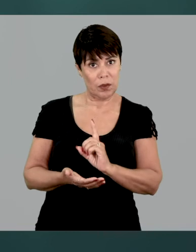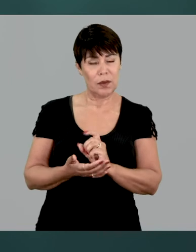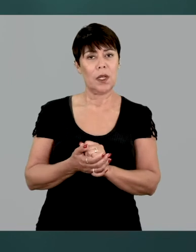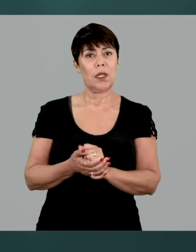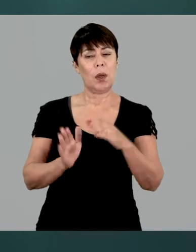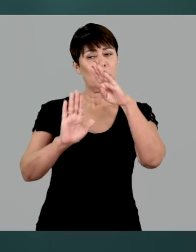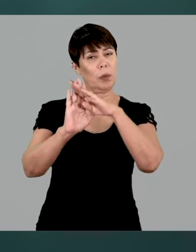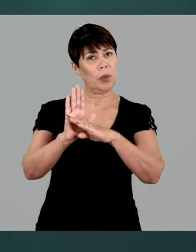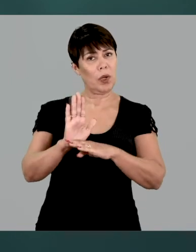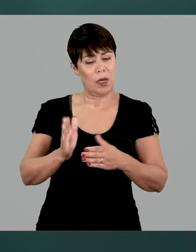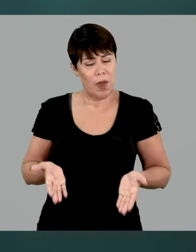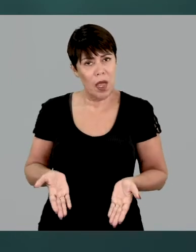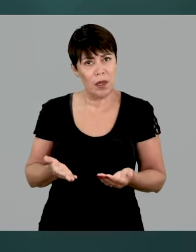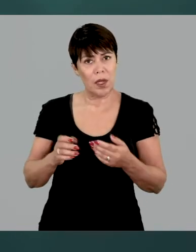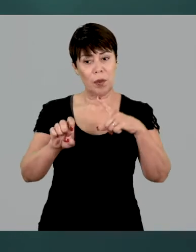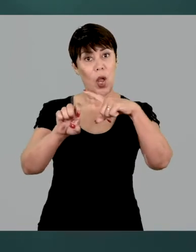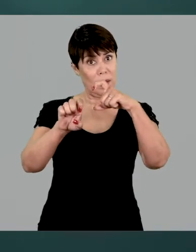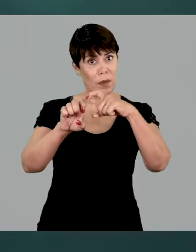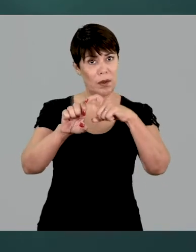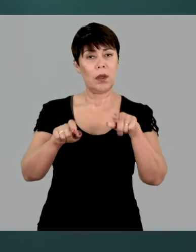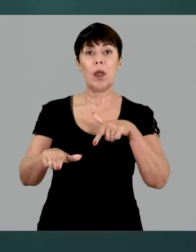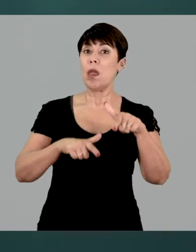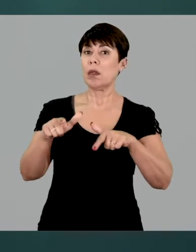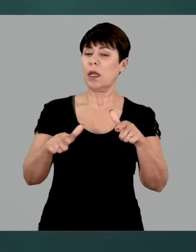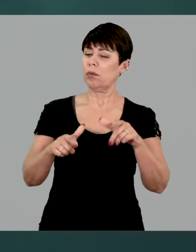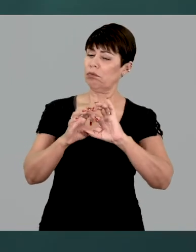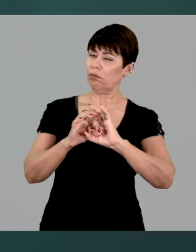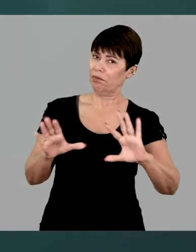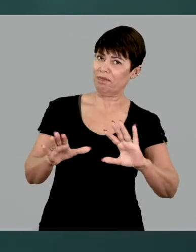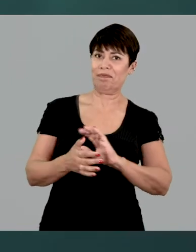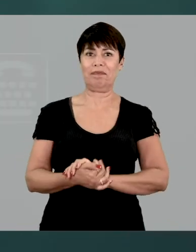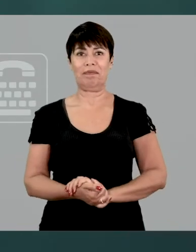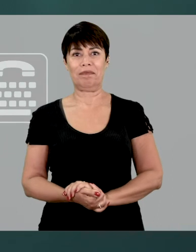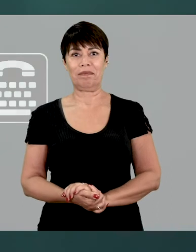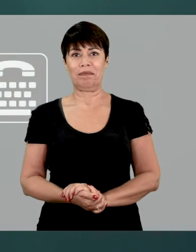deficiência programas de estímulo ao empreendedorismo e ao trabalho autônomo.